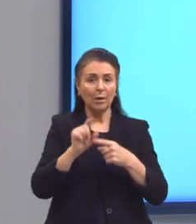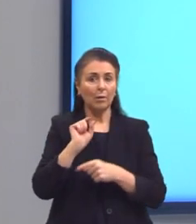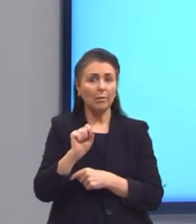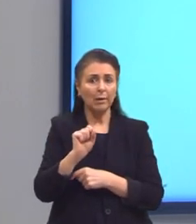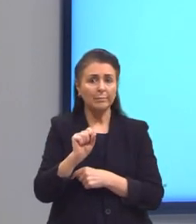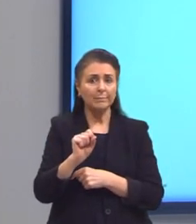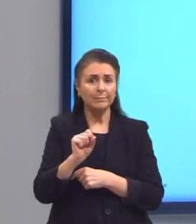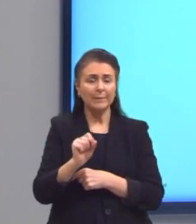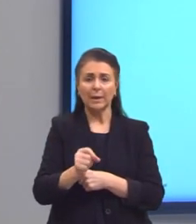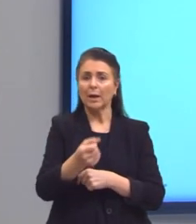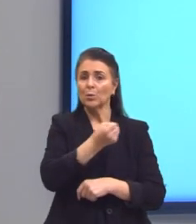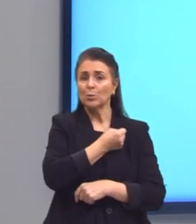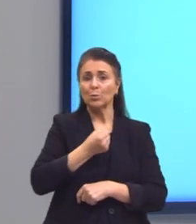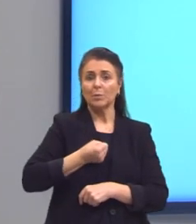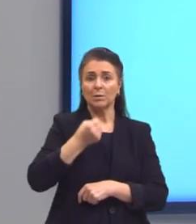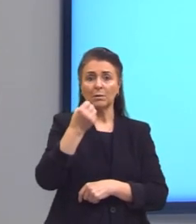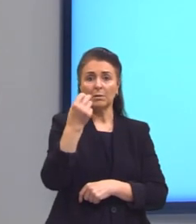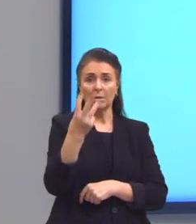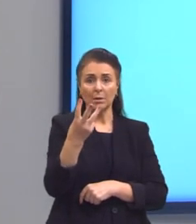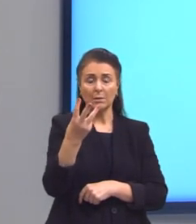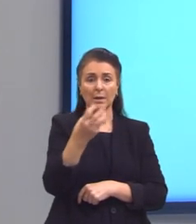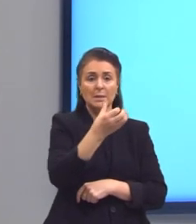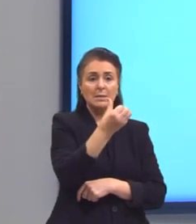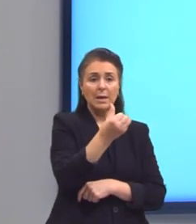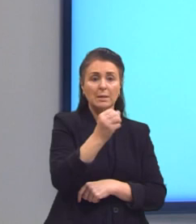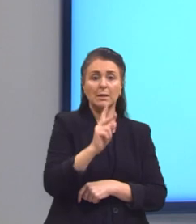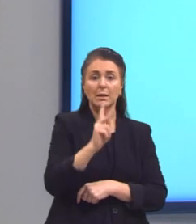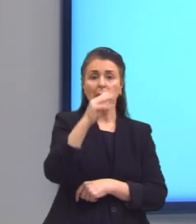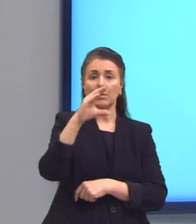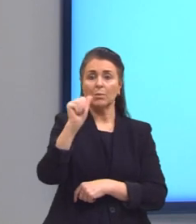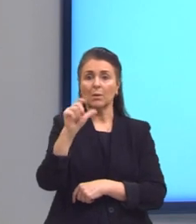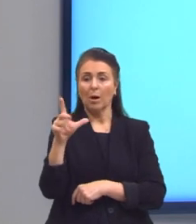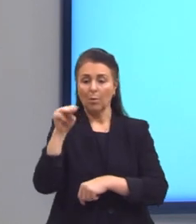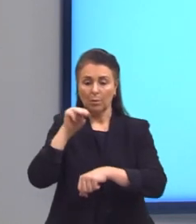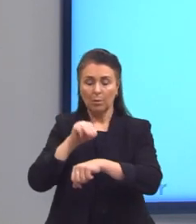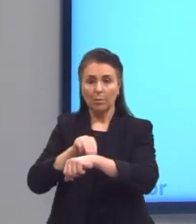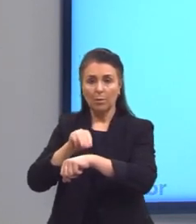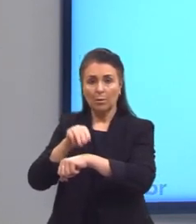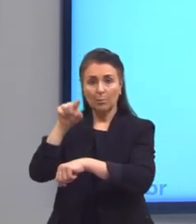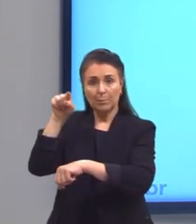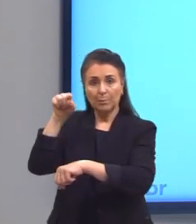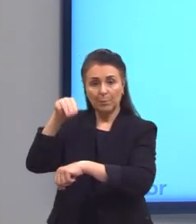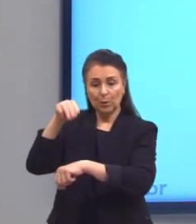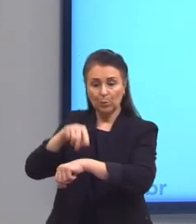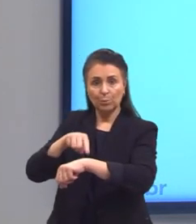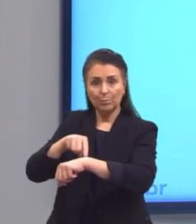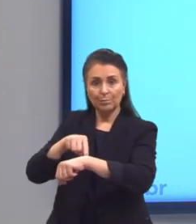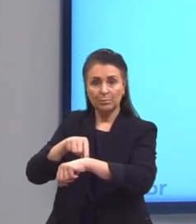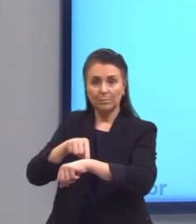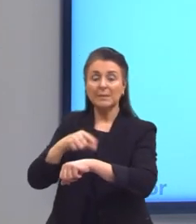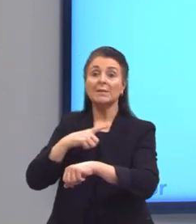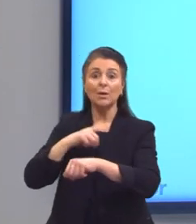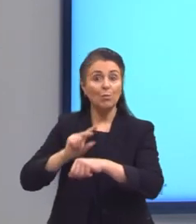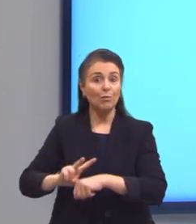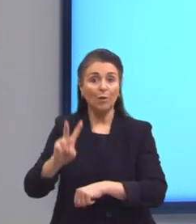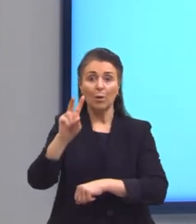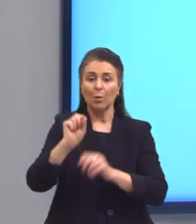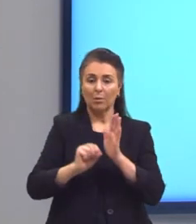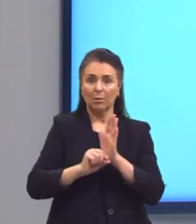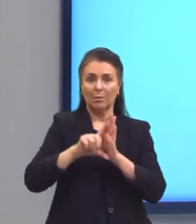o número 3 deu 6 quilocalorias por minuto. Mas eu tenho um valor maior do que ele. O maior